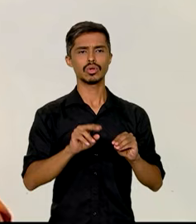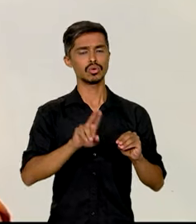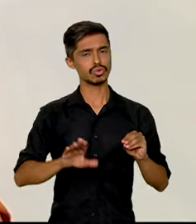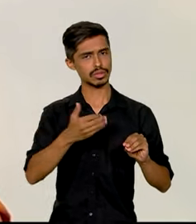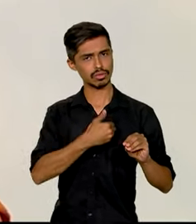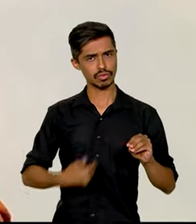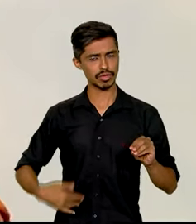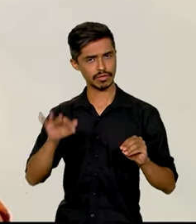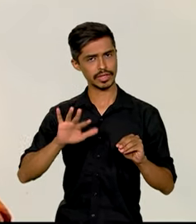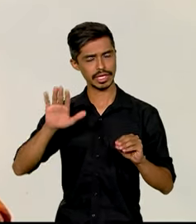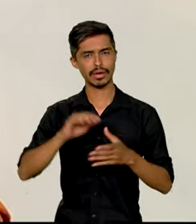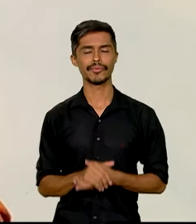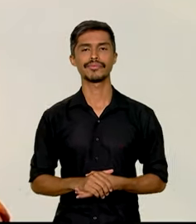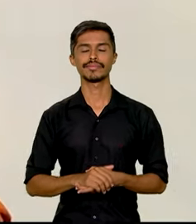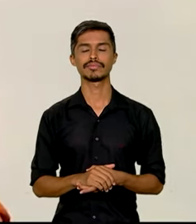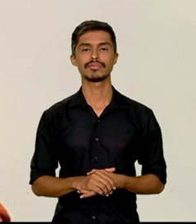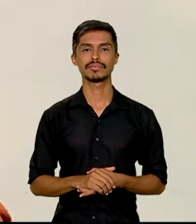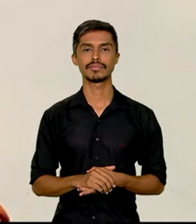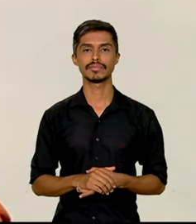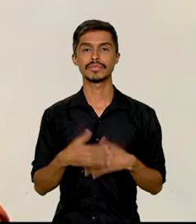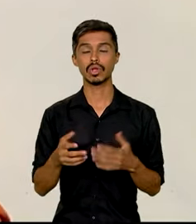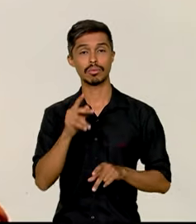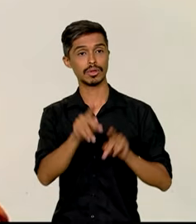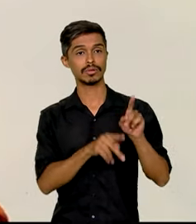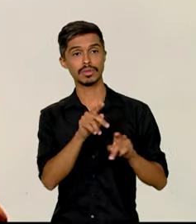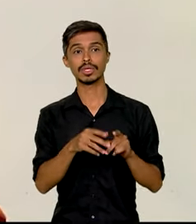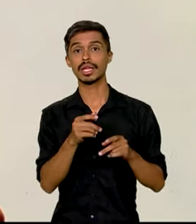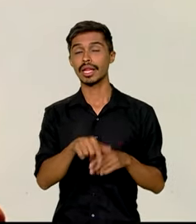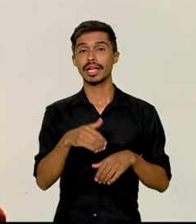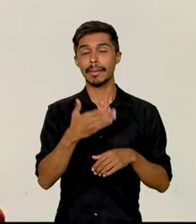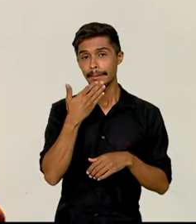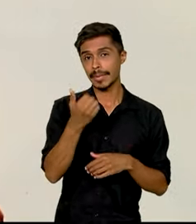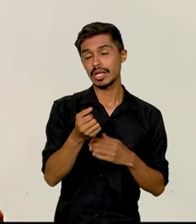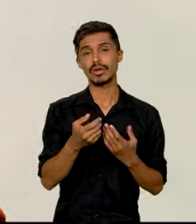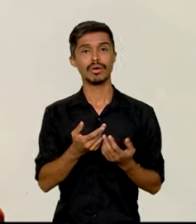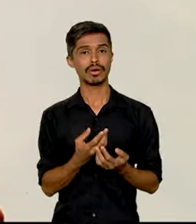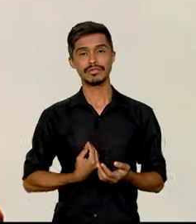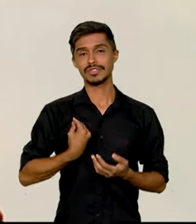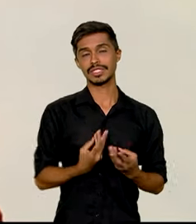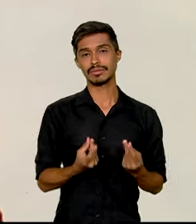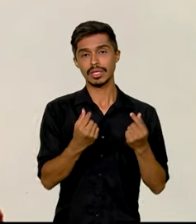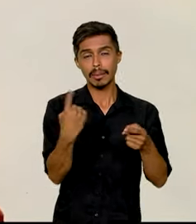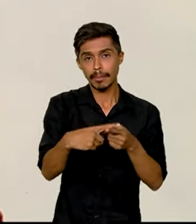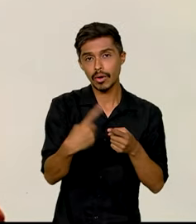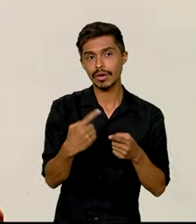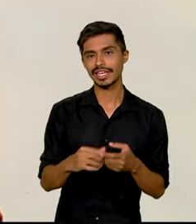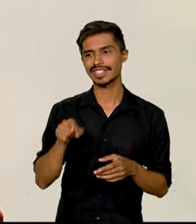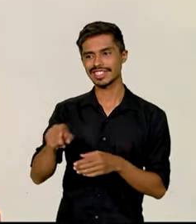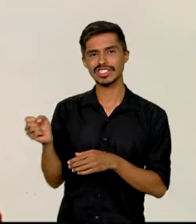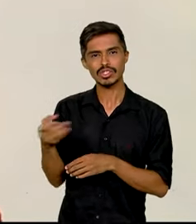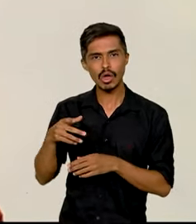governo federal e a população será a maior beneficiada com o lançamento dessa nova